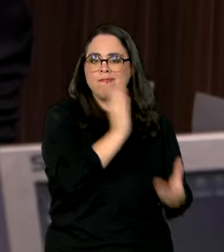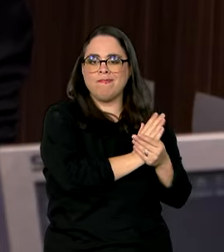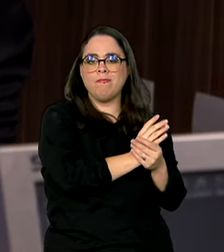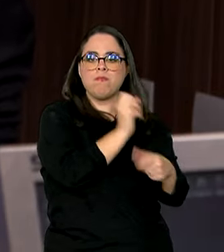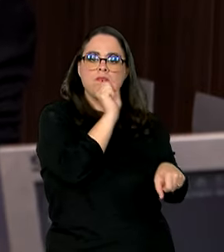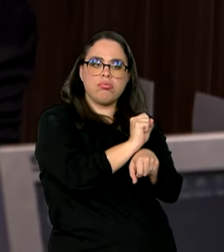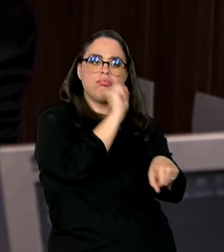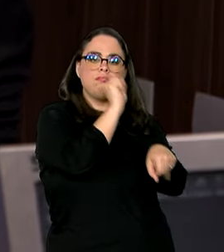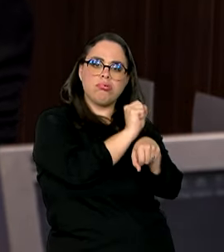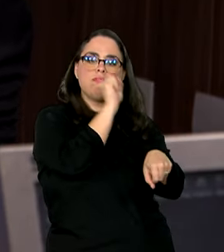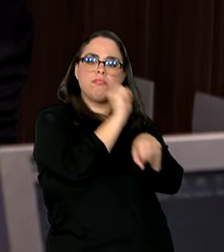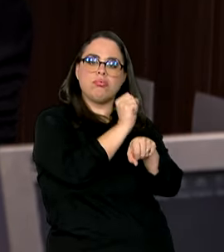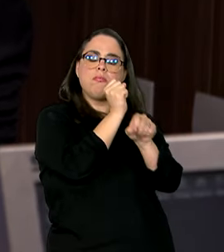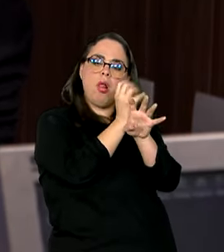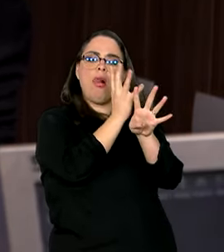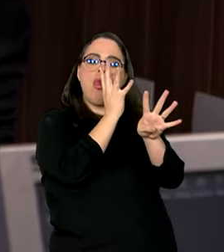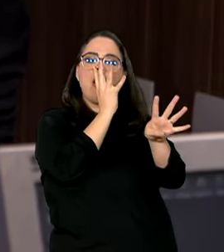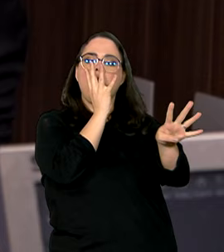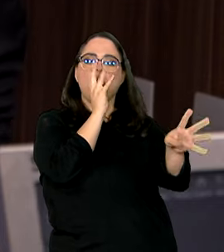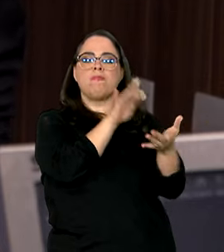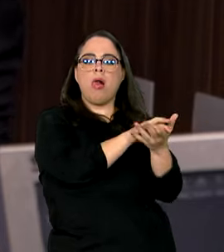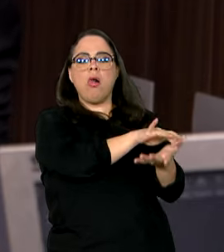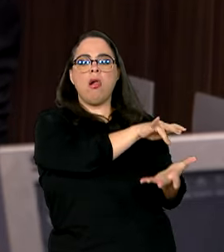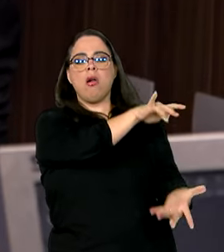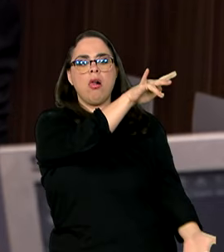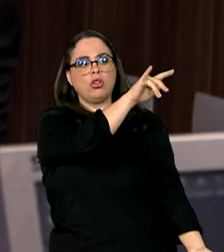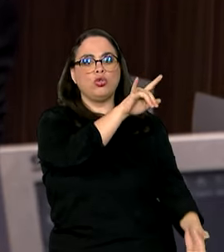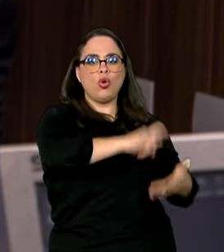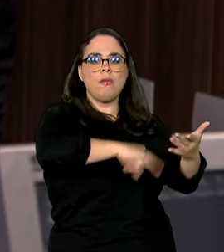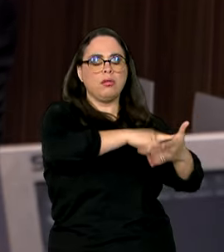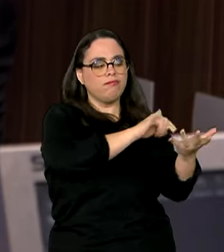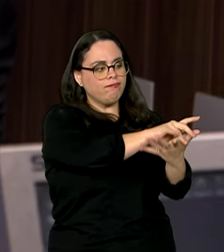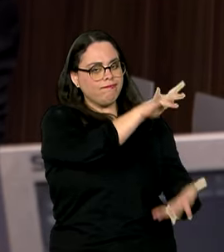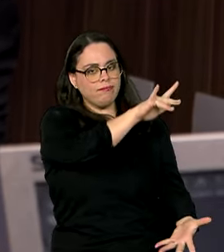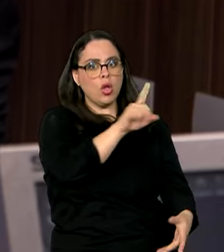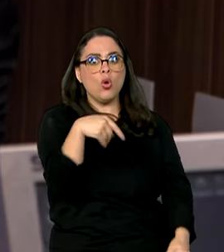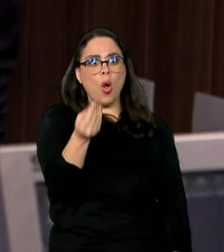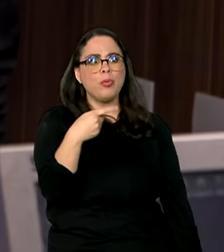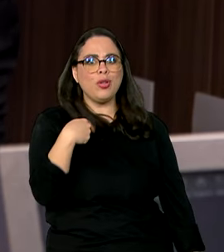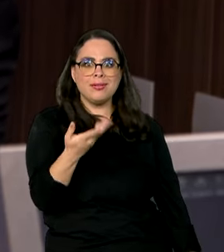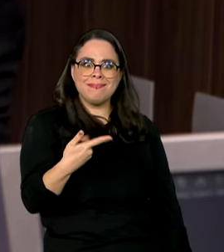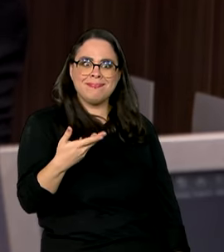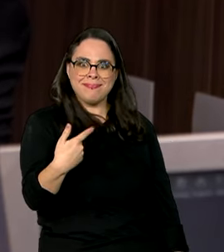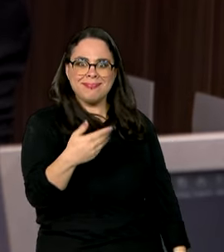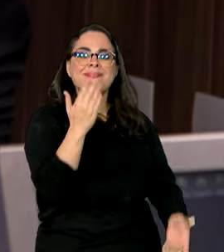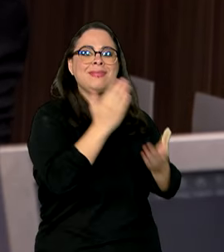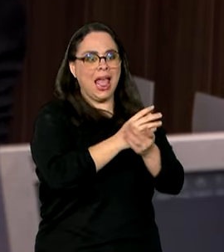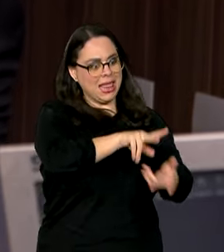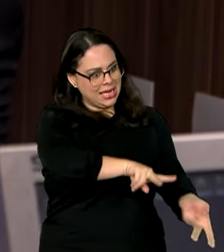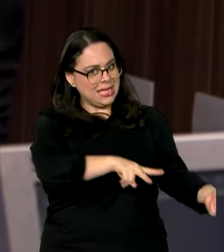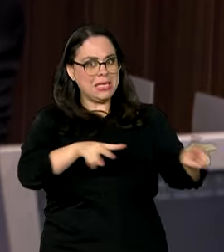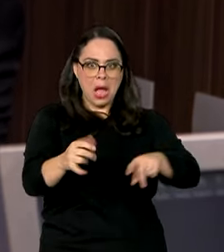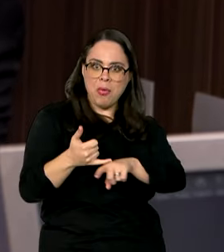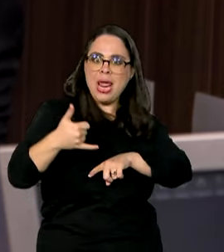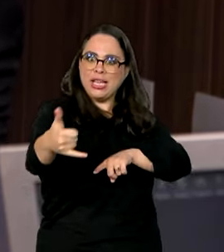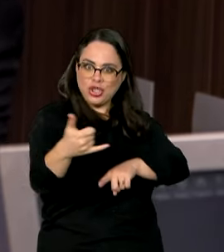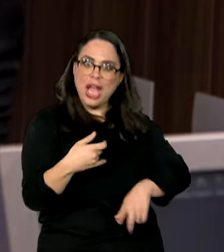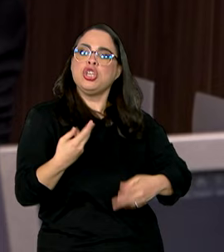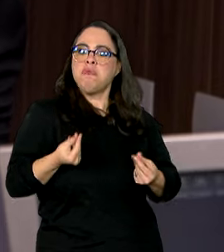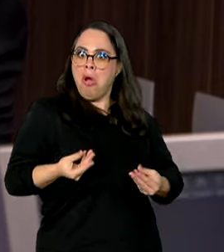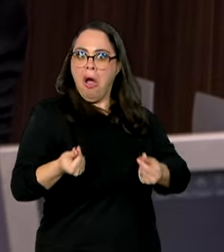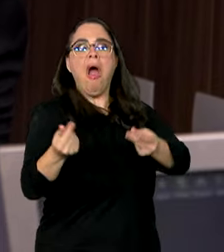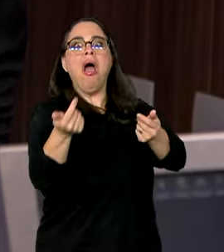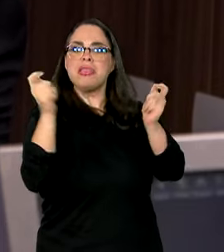aguardando análise na fila. Então, como é a gente quer acelerar a transição energética no Brasil se os investimentos ficam